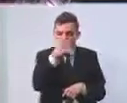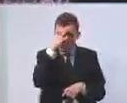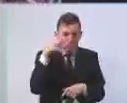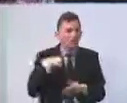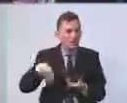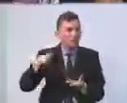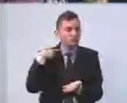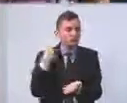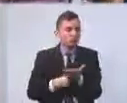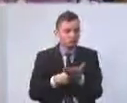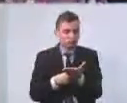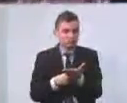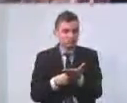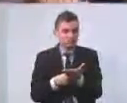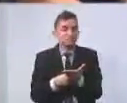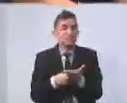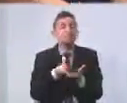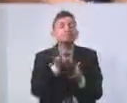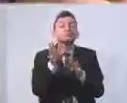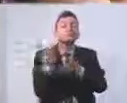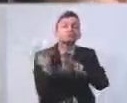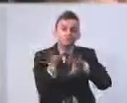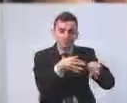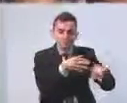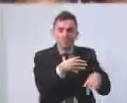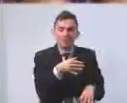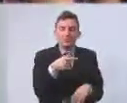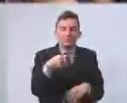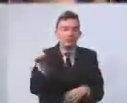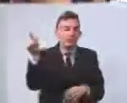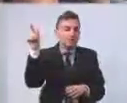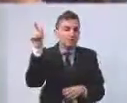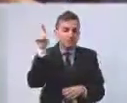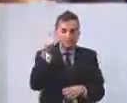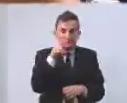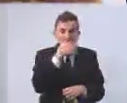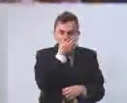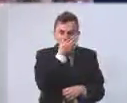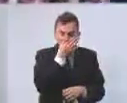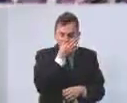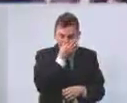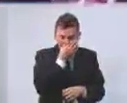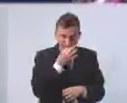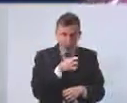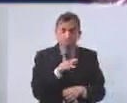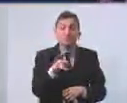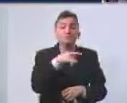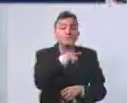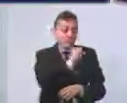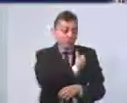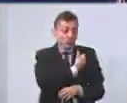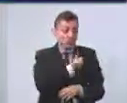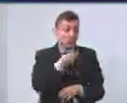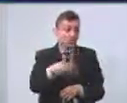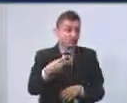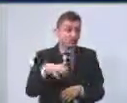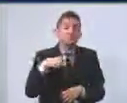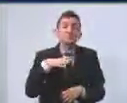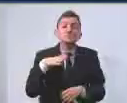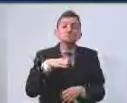comprometimento. Com relação à questão do número, o número de nossa cidade é um número